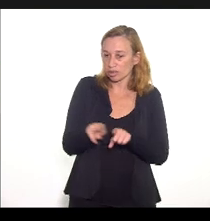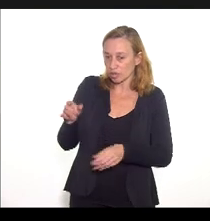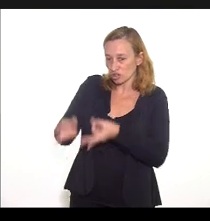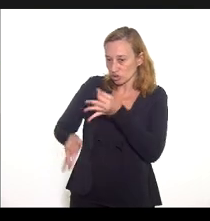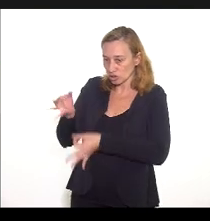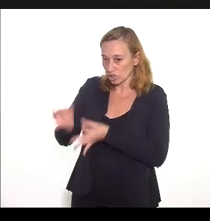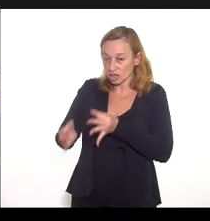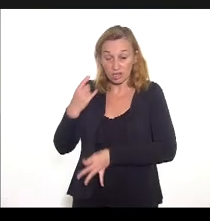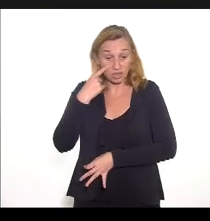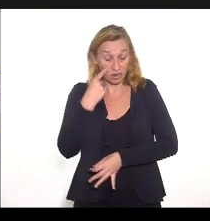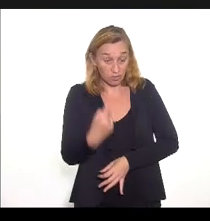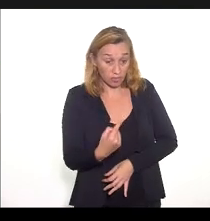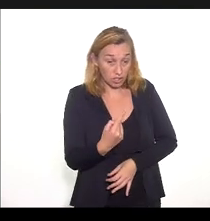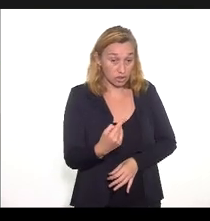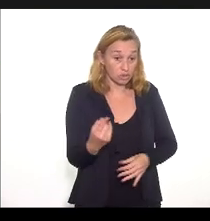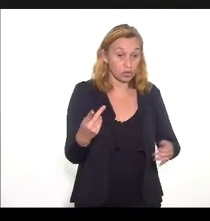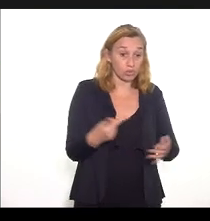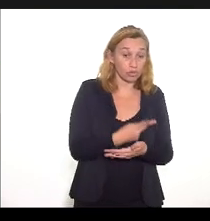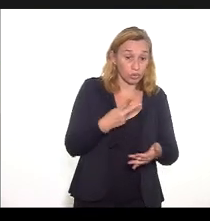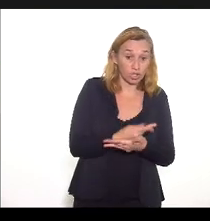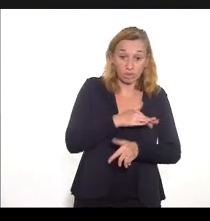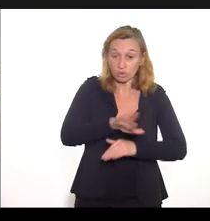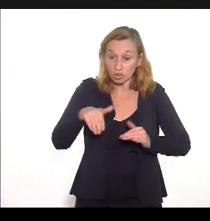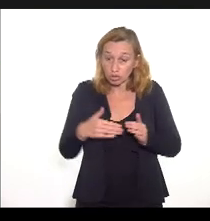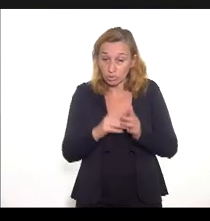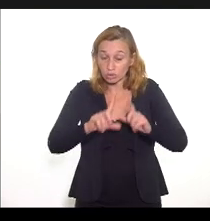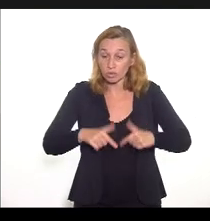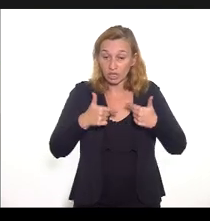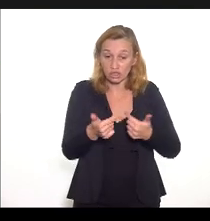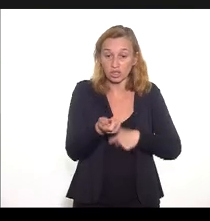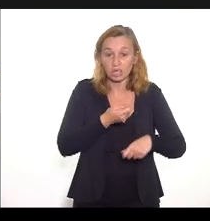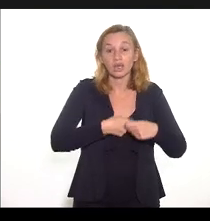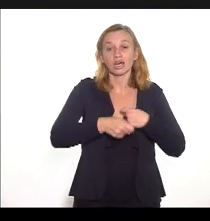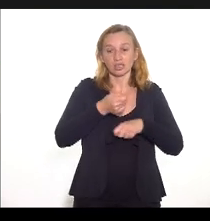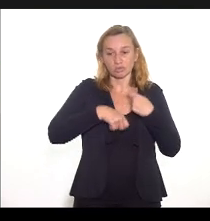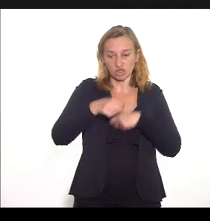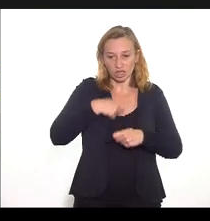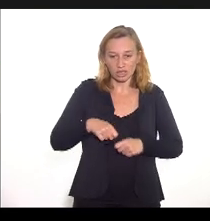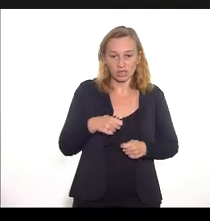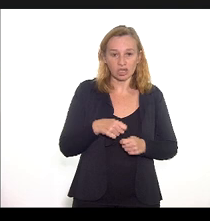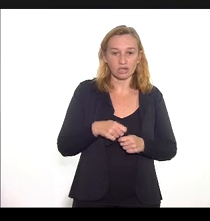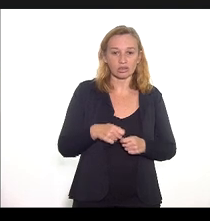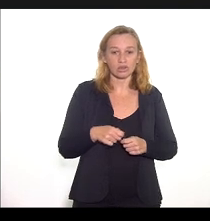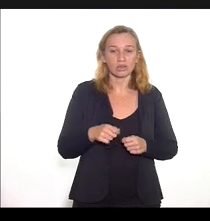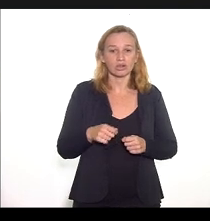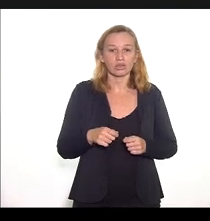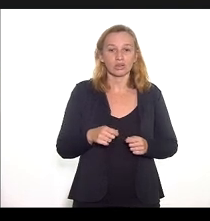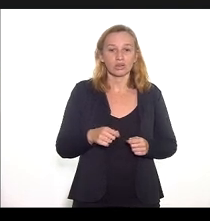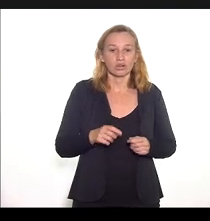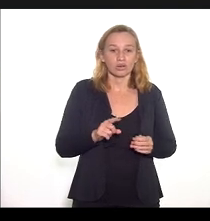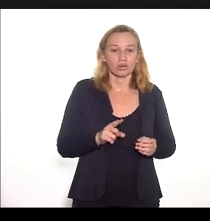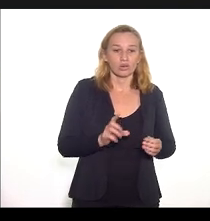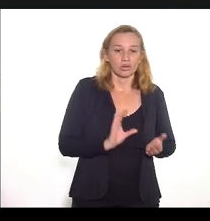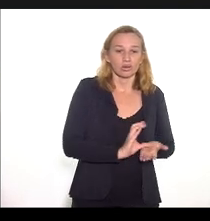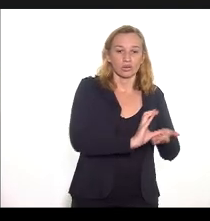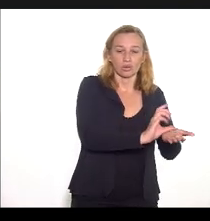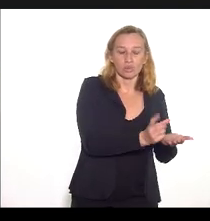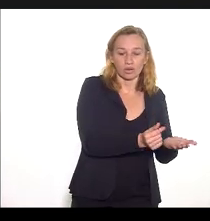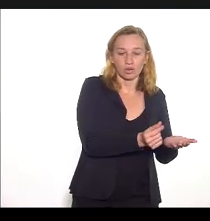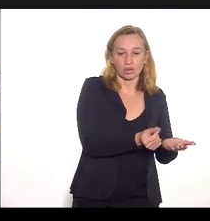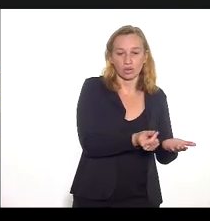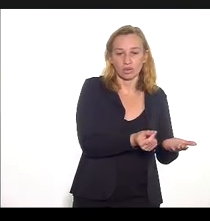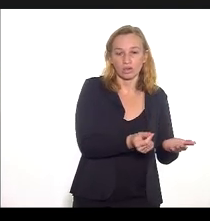verifique o esgotamento infrutífero de todas as ações administrativas, com posterior remessa do expediente à